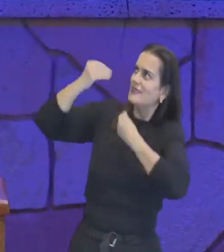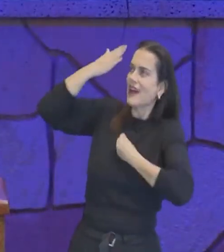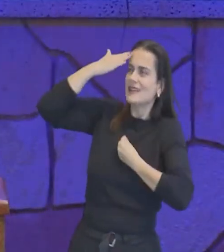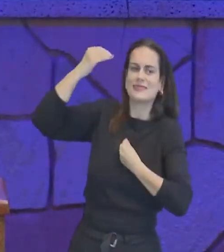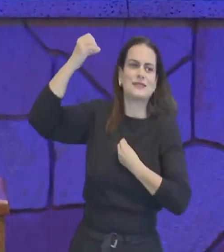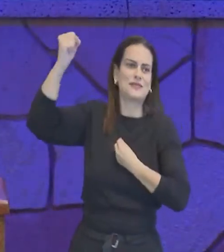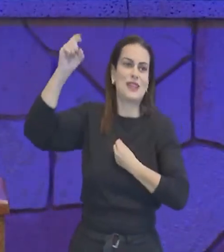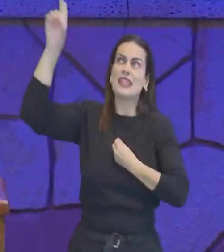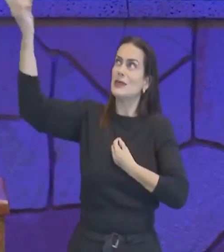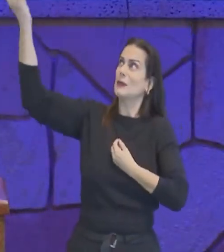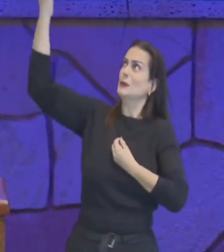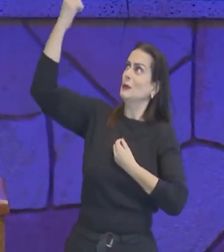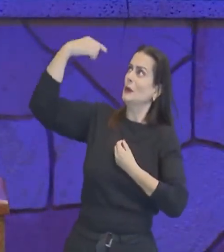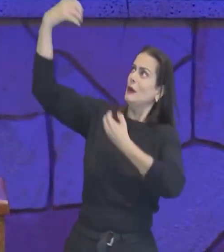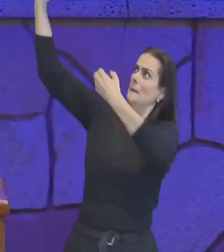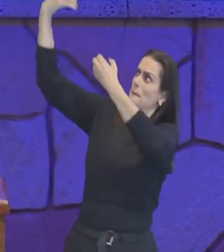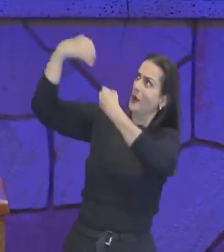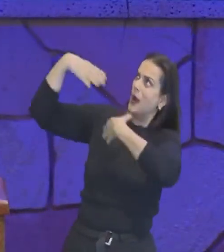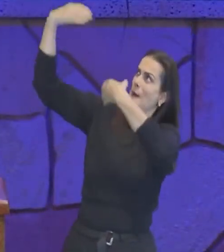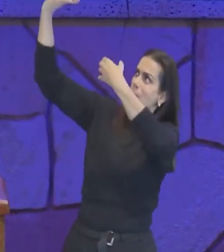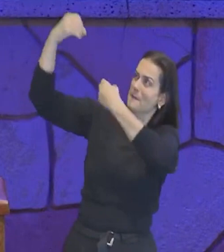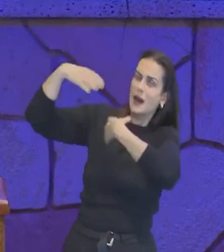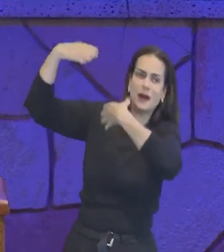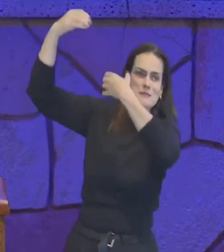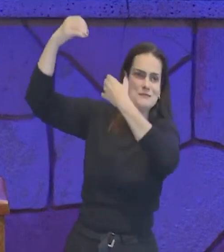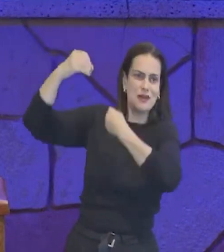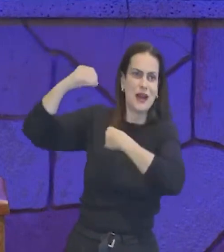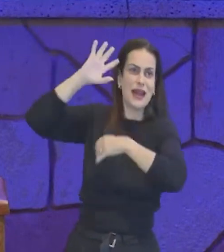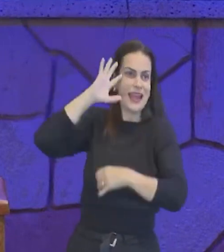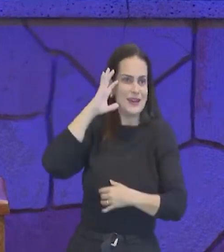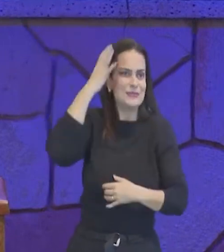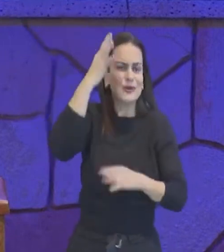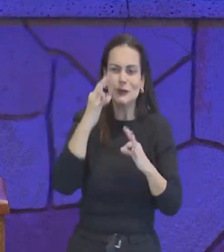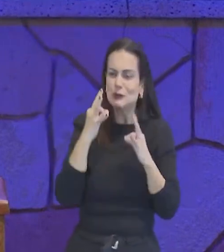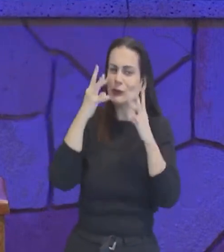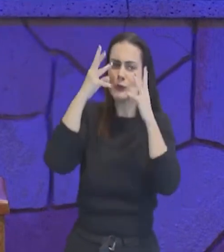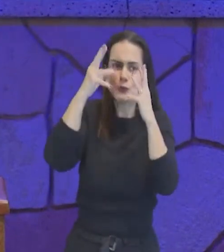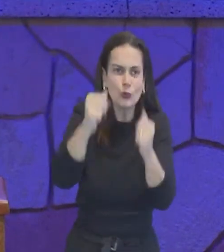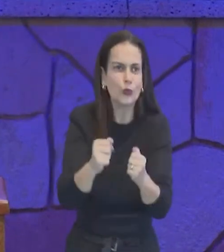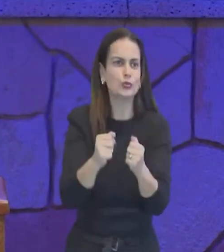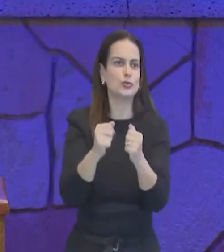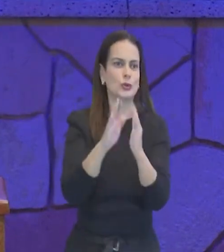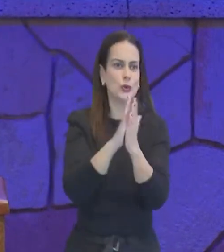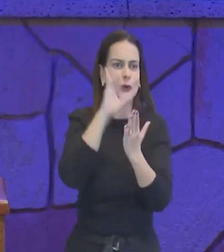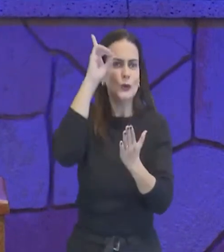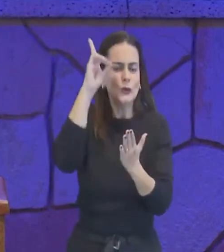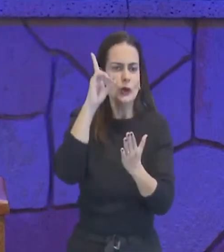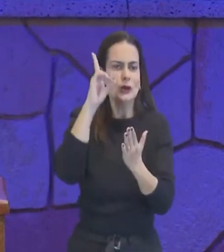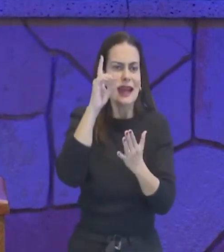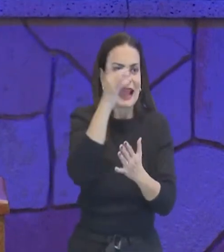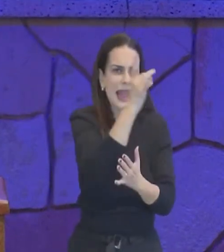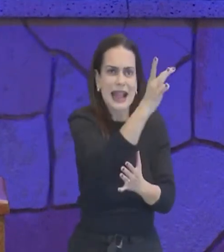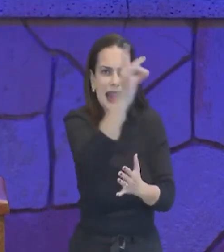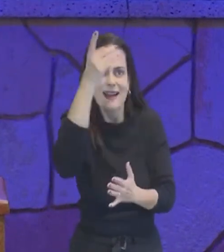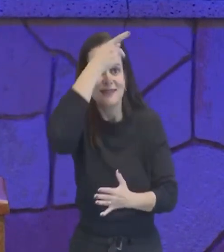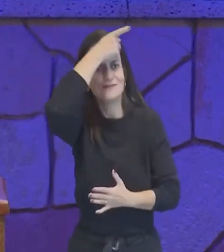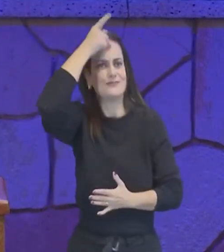emanda o conselho, Dele emanda a solução, Dele emanda a palavra, para cada um de nós,